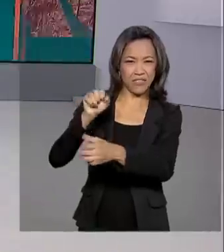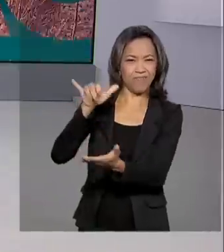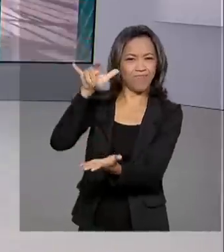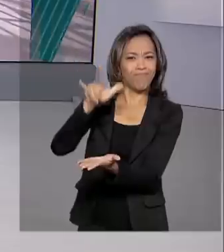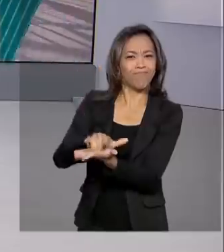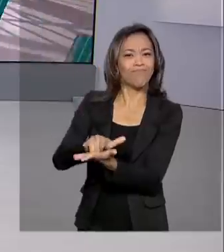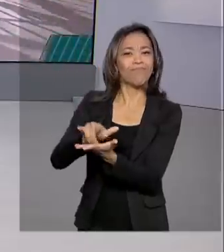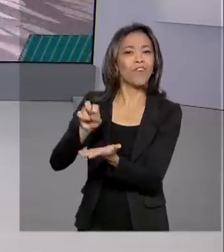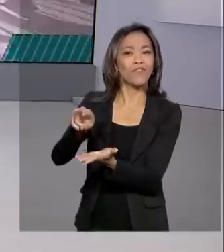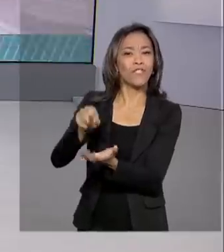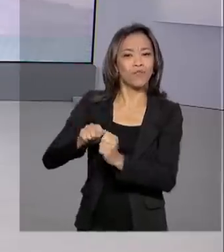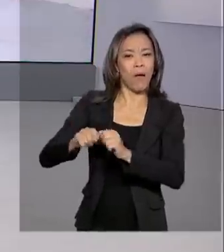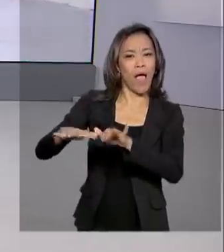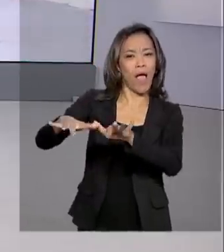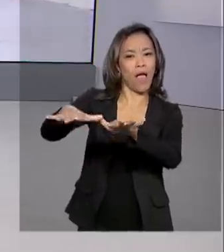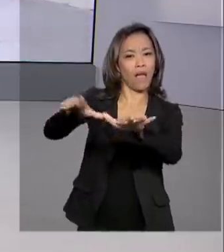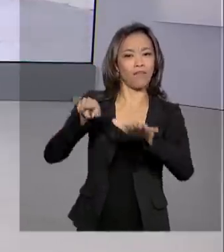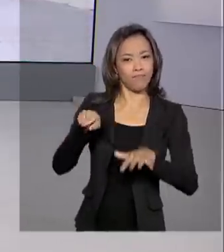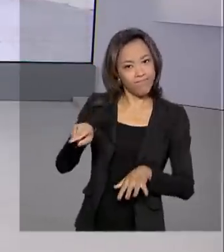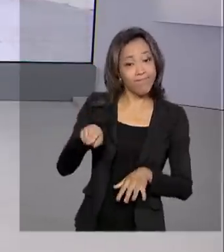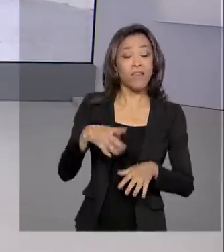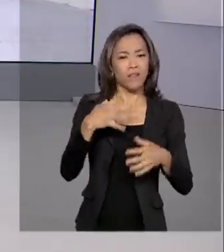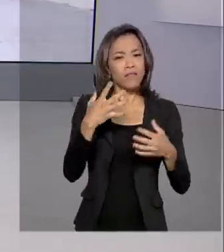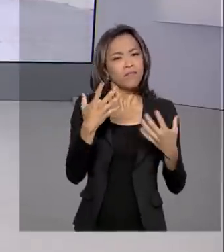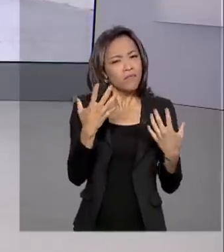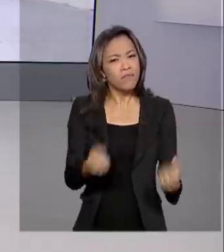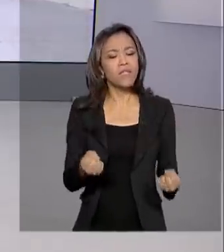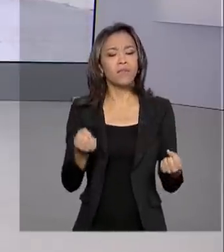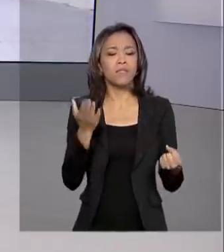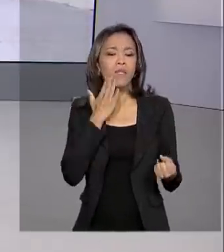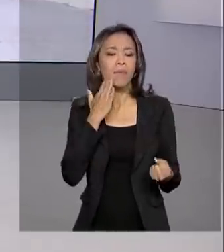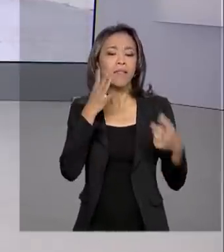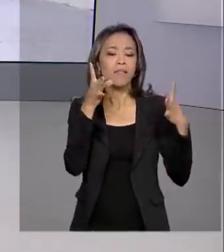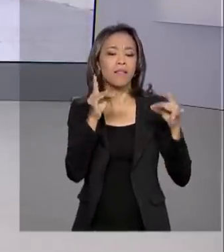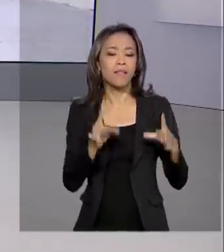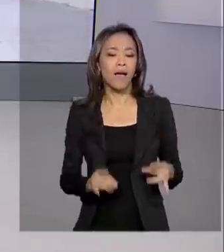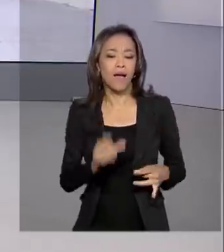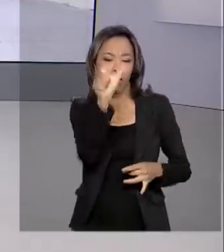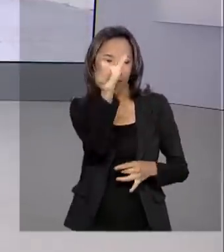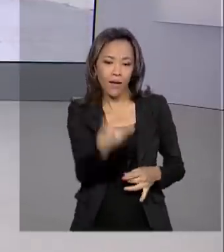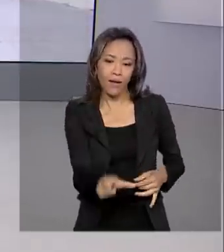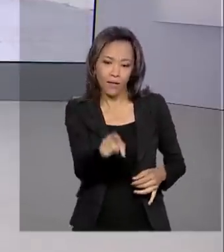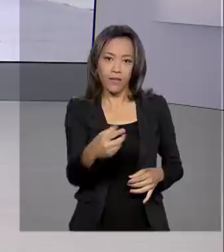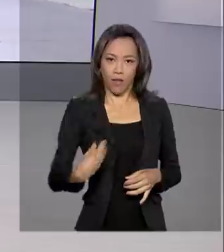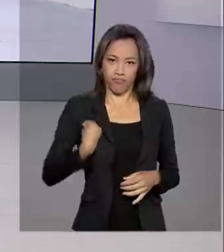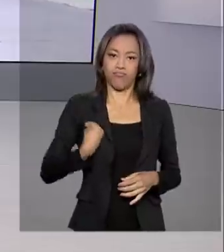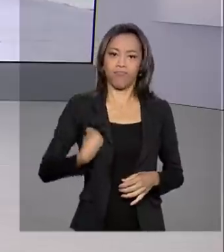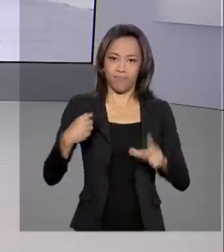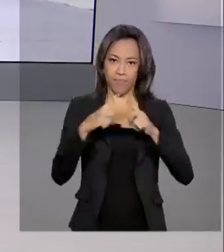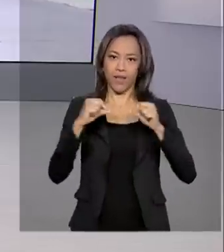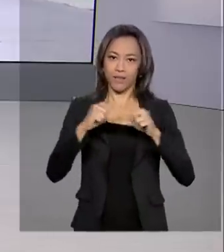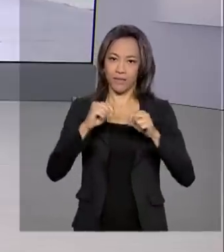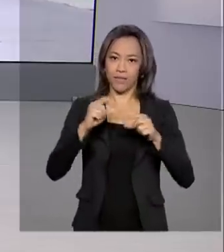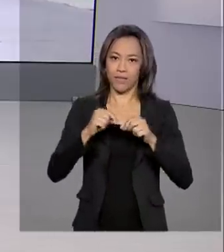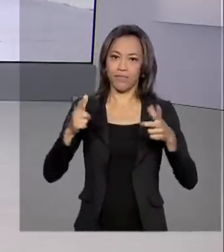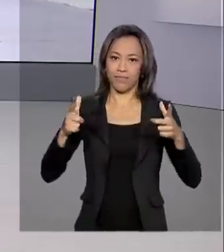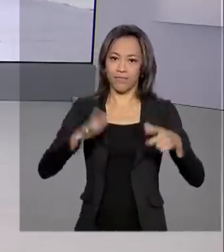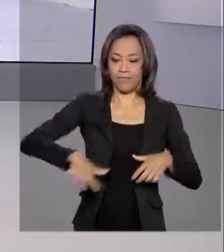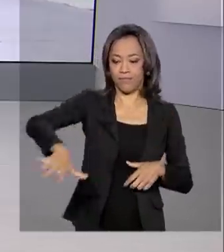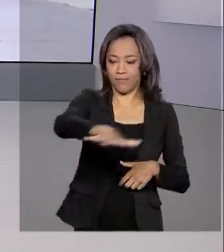Vamos então saber todos os detalhes com o repórter Glauco de Queiroz. Ele está lá na base aérea de Brasília. Bom dia, Glauco.